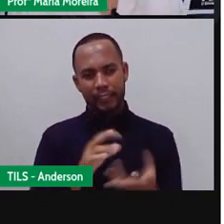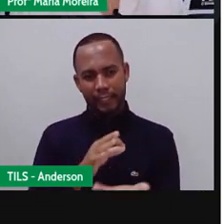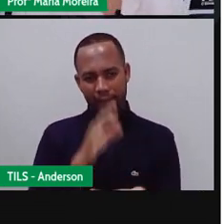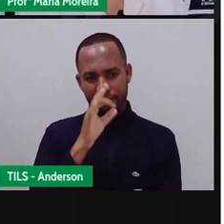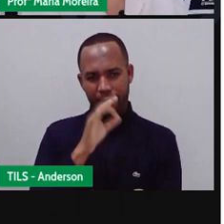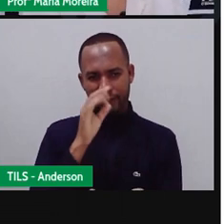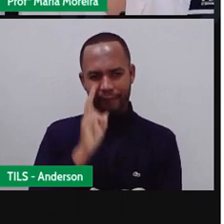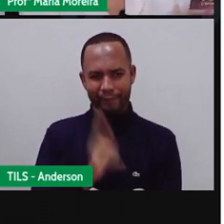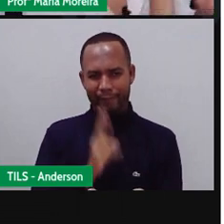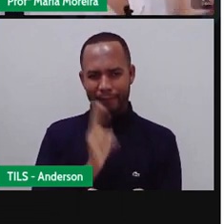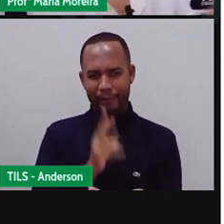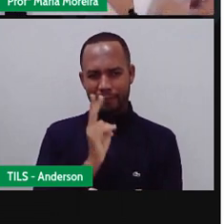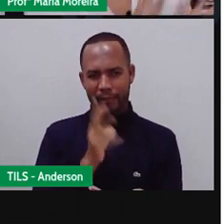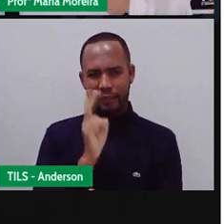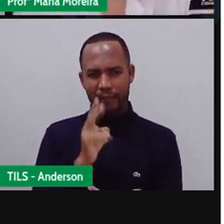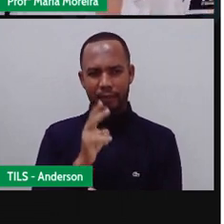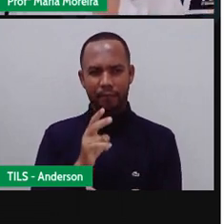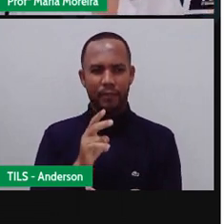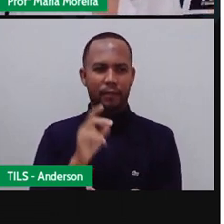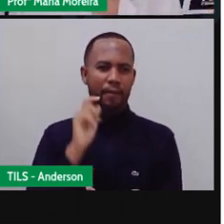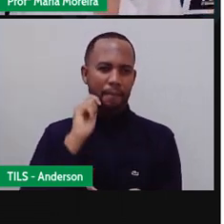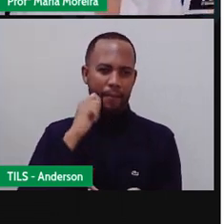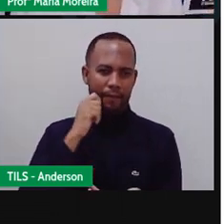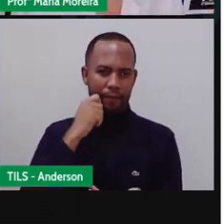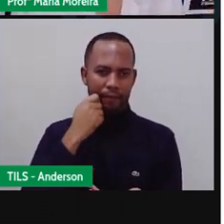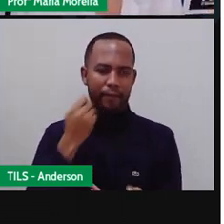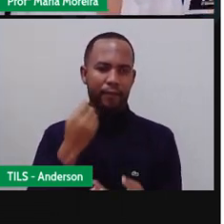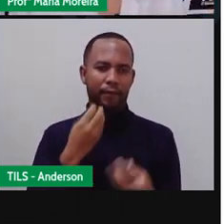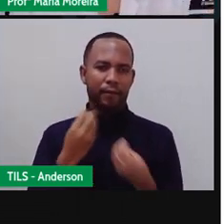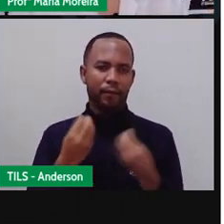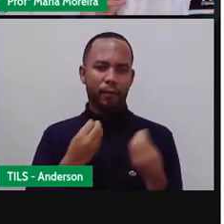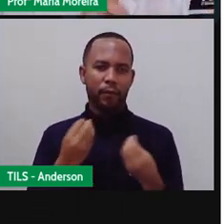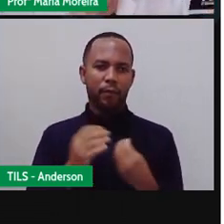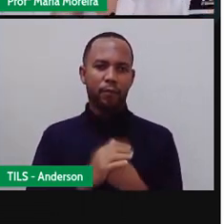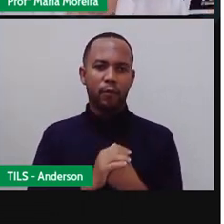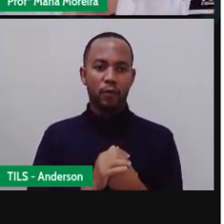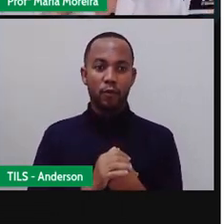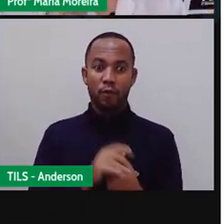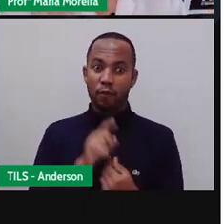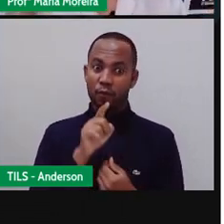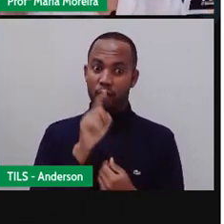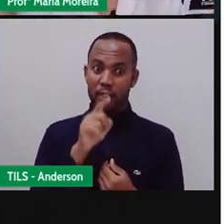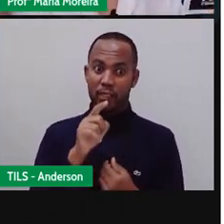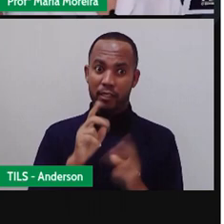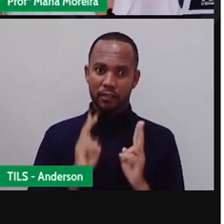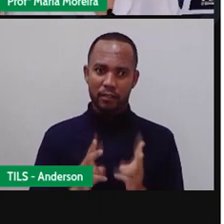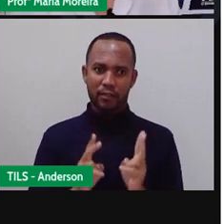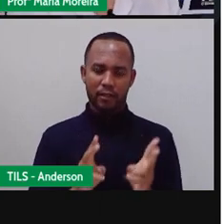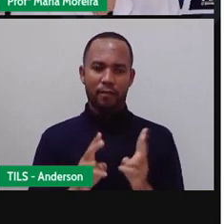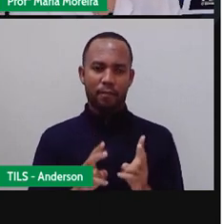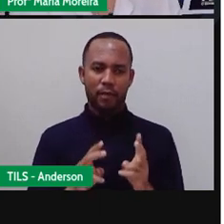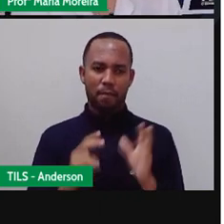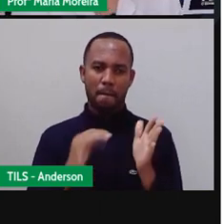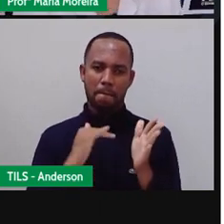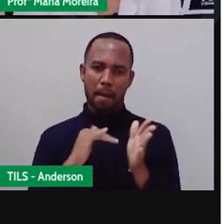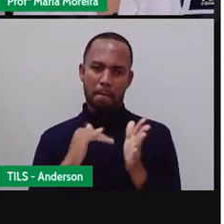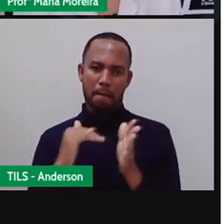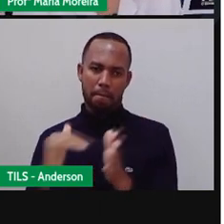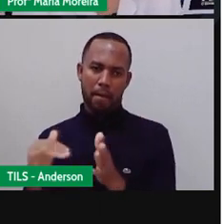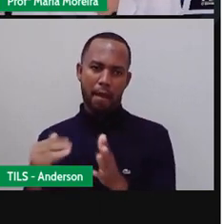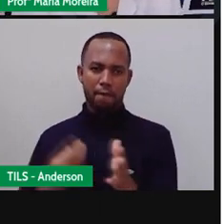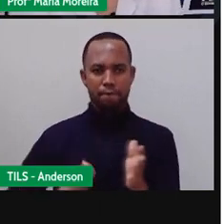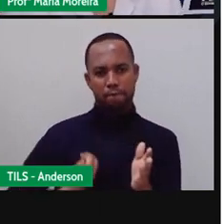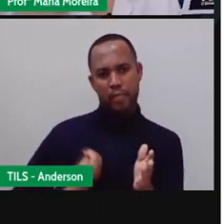Maria sempre toma café na padaria da rua dela. Então, assim, se eu estou sempre postando o que eu faço e aonde eu